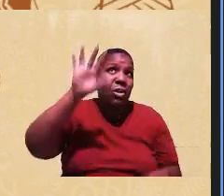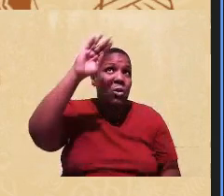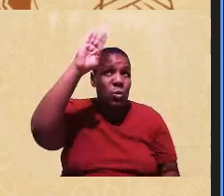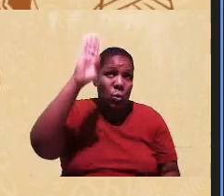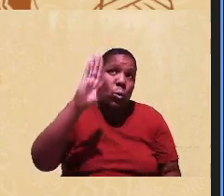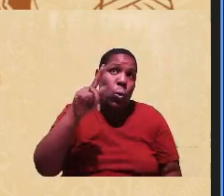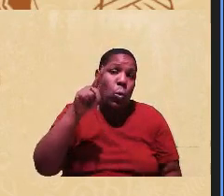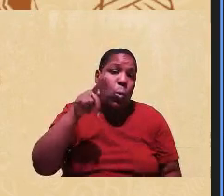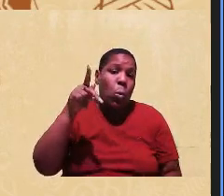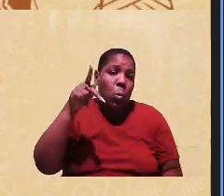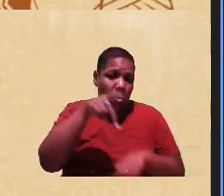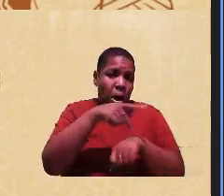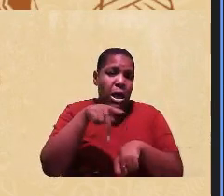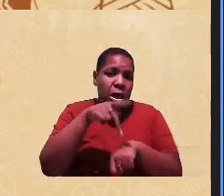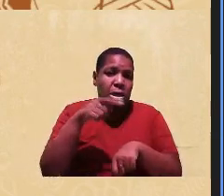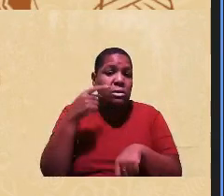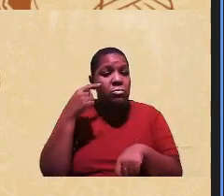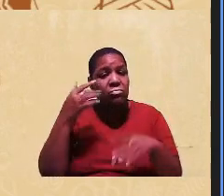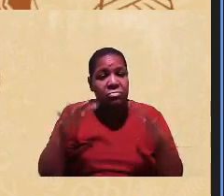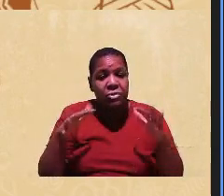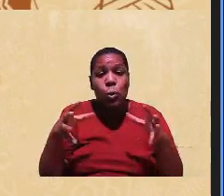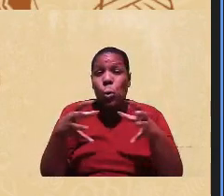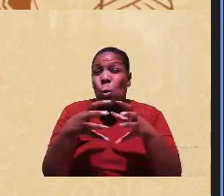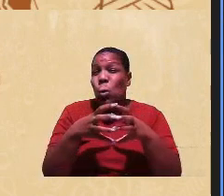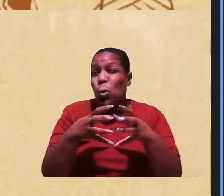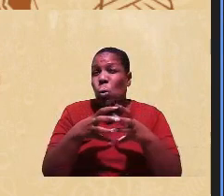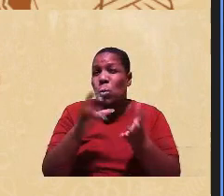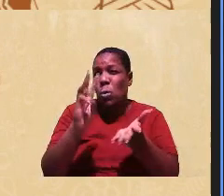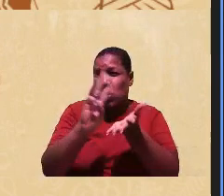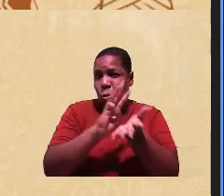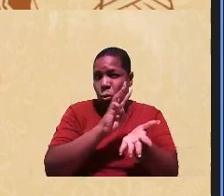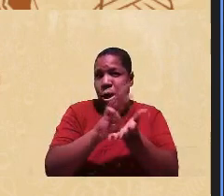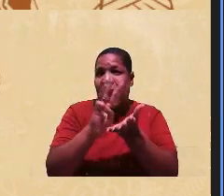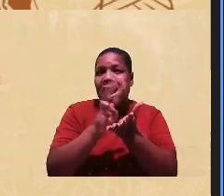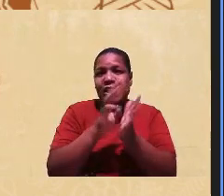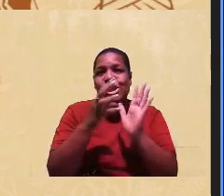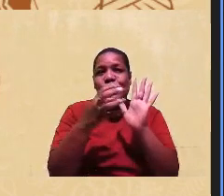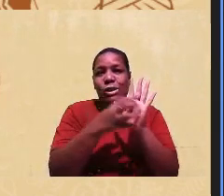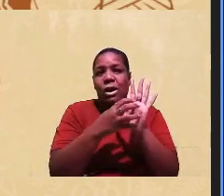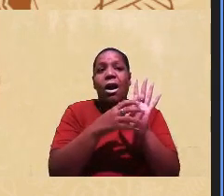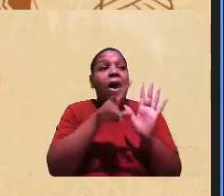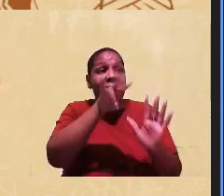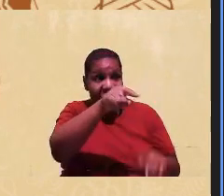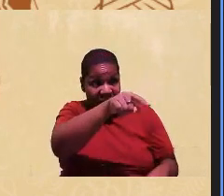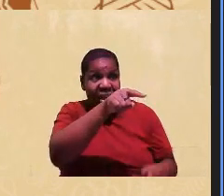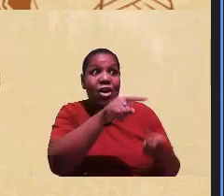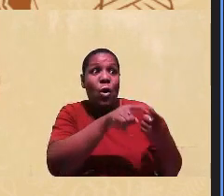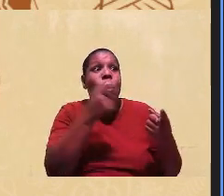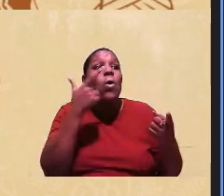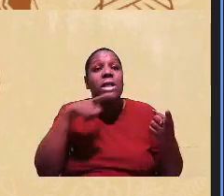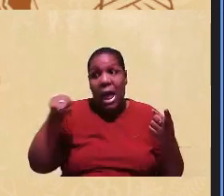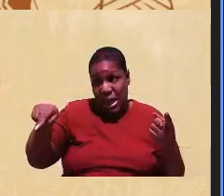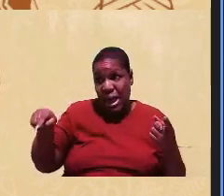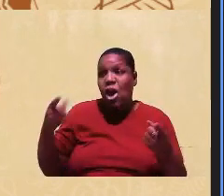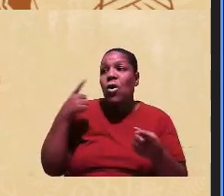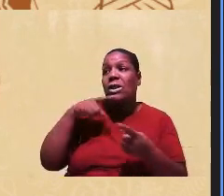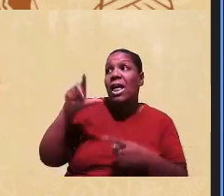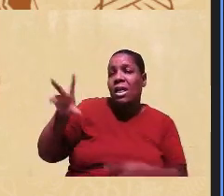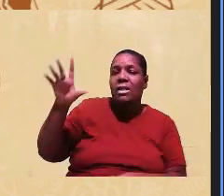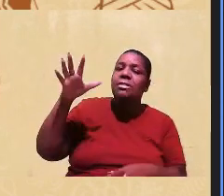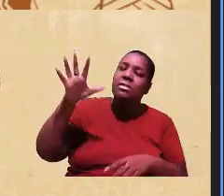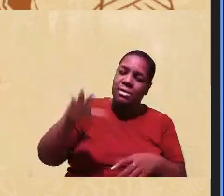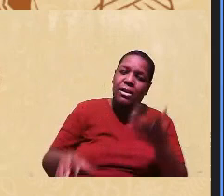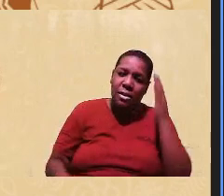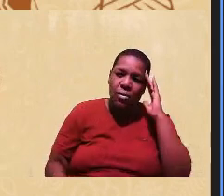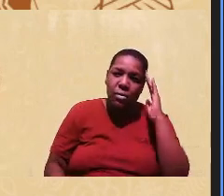por conta dos grupos de WhatsApp de concurseiros dizer, vai lá, que lá você vai passar. Entendeu?